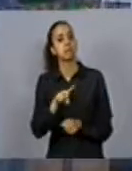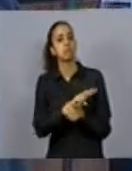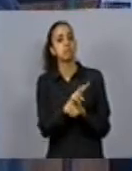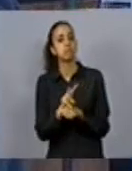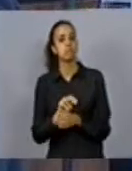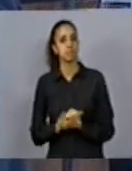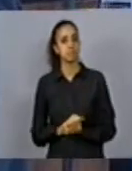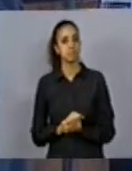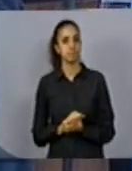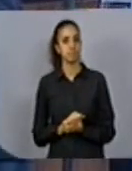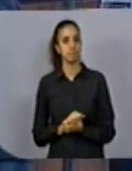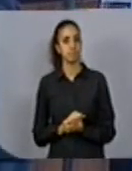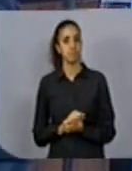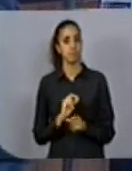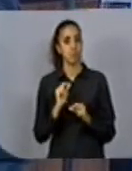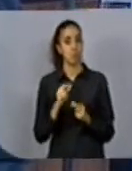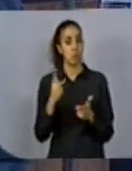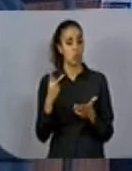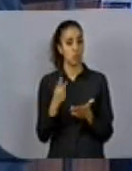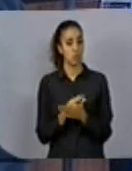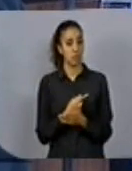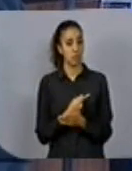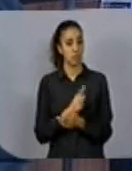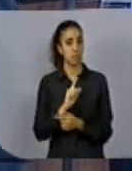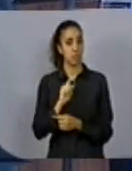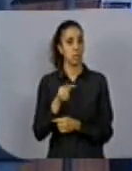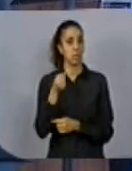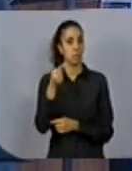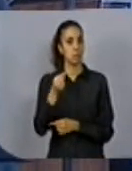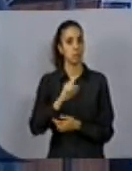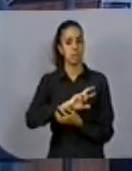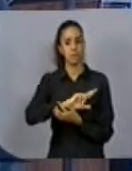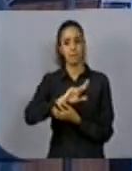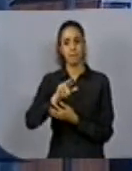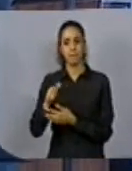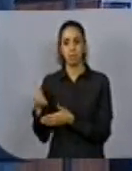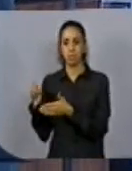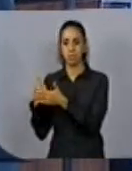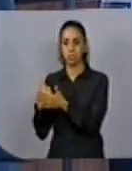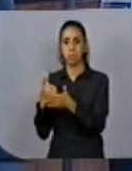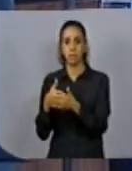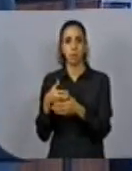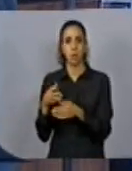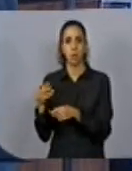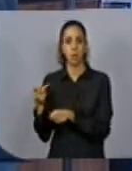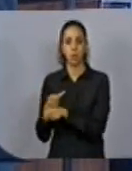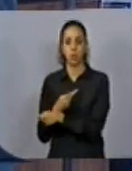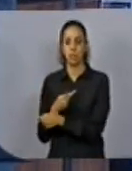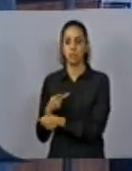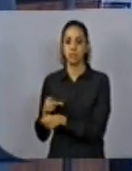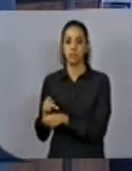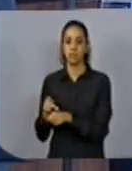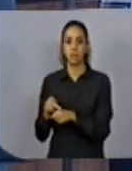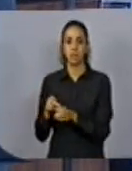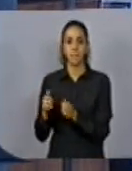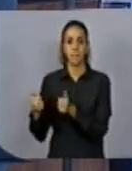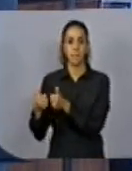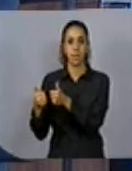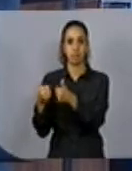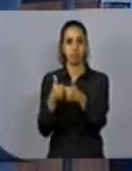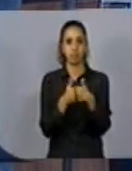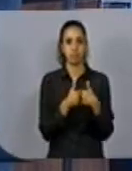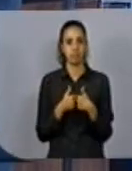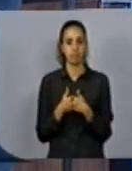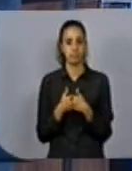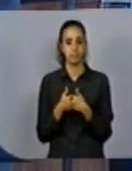O efeito conjugado das diferentes intervenções pontuais, que são, que podem ser promovidas